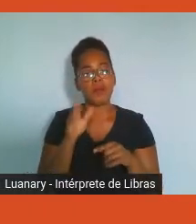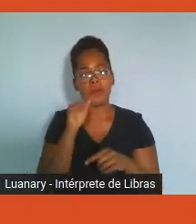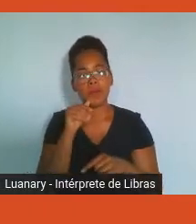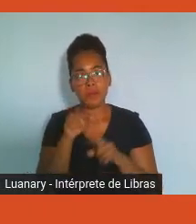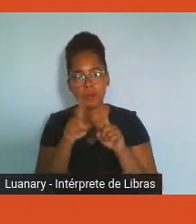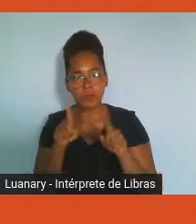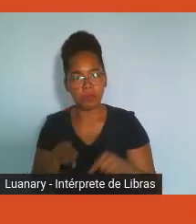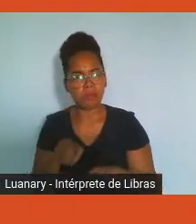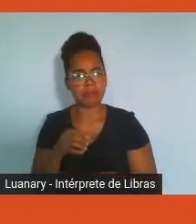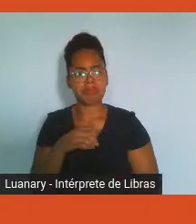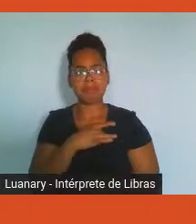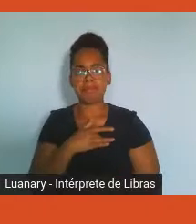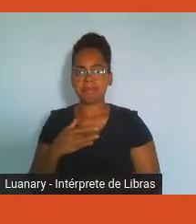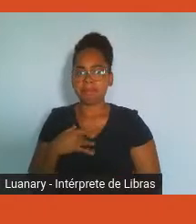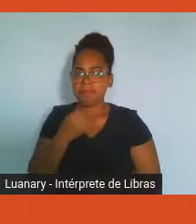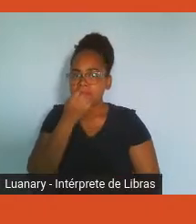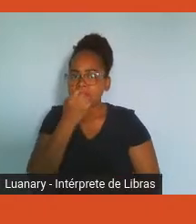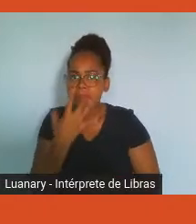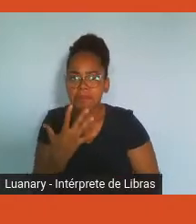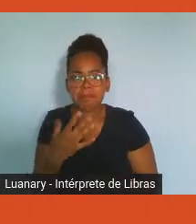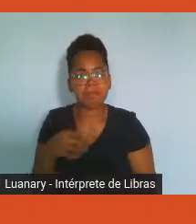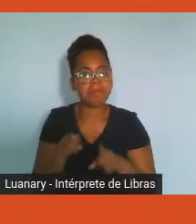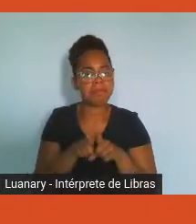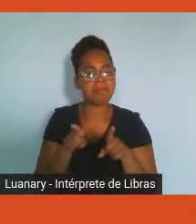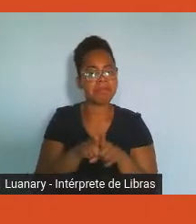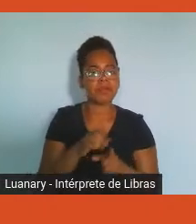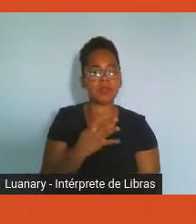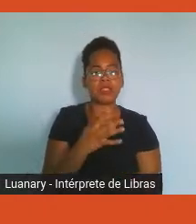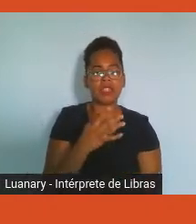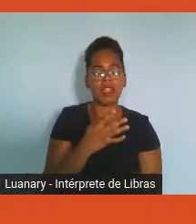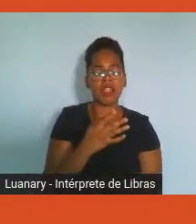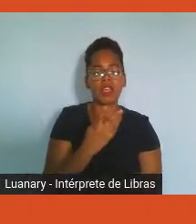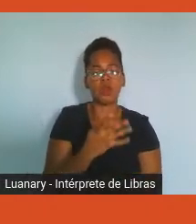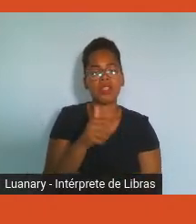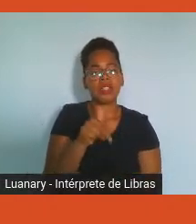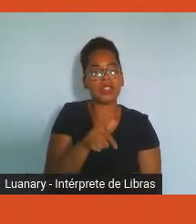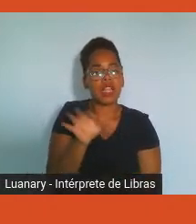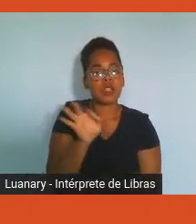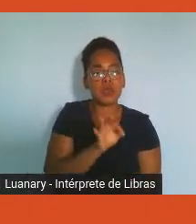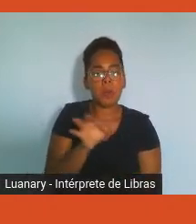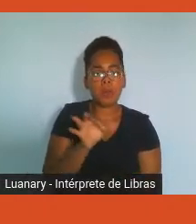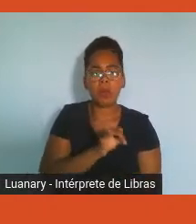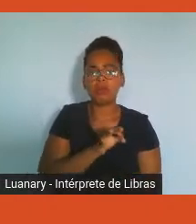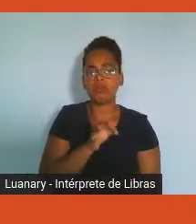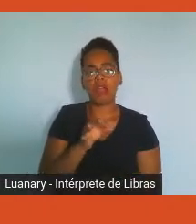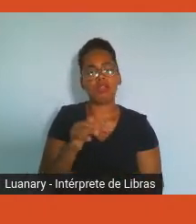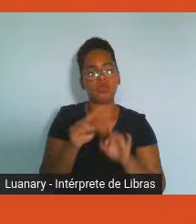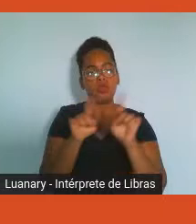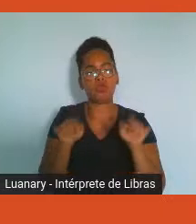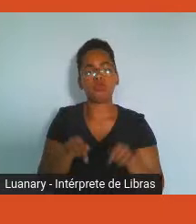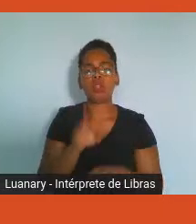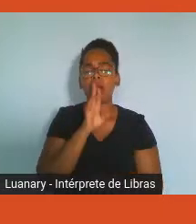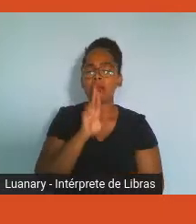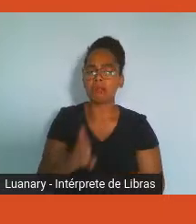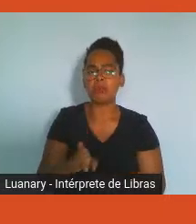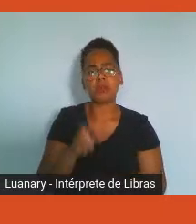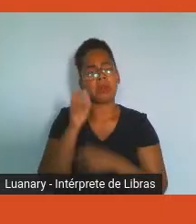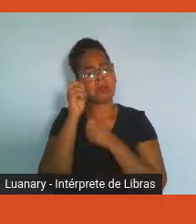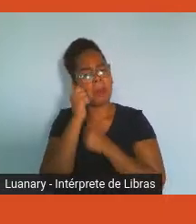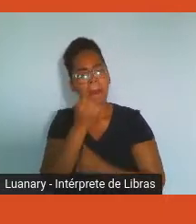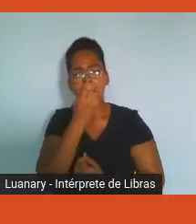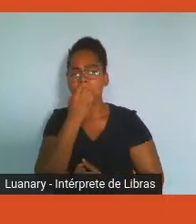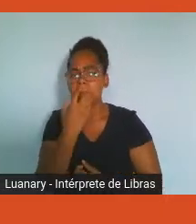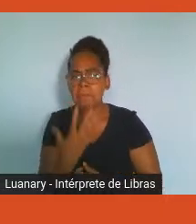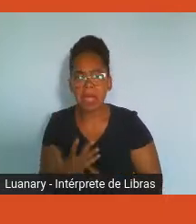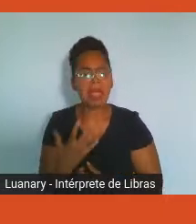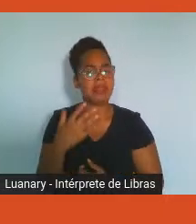bem e 57% diz que o trabalho não causa estresse. Lá, o programa deles se chama